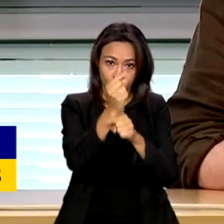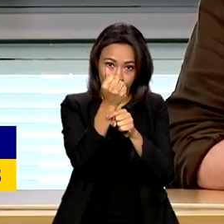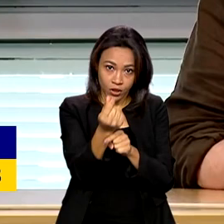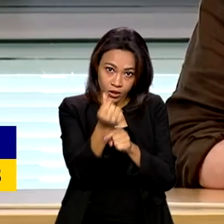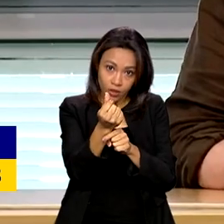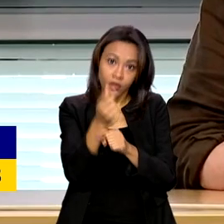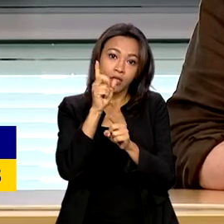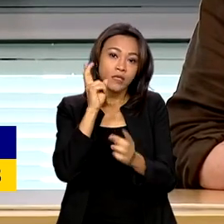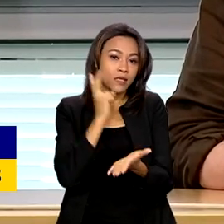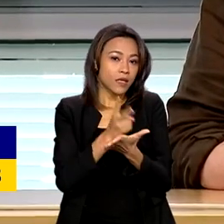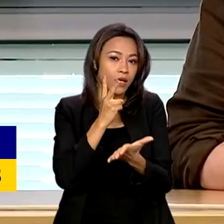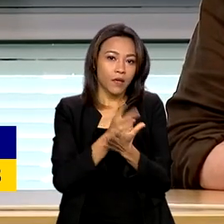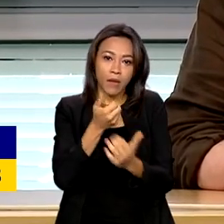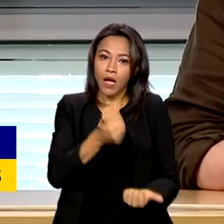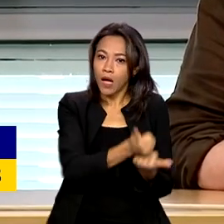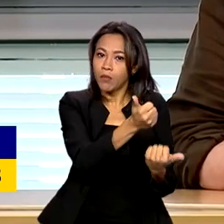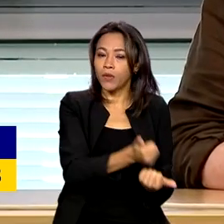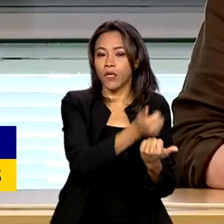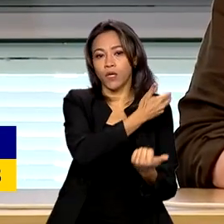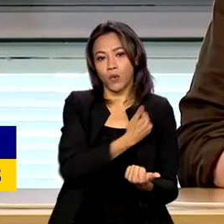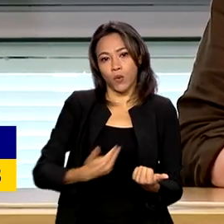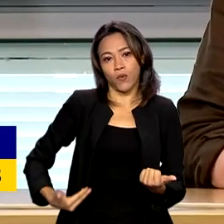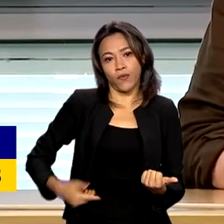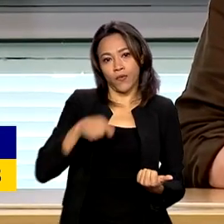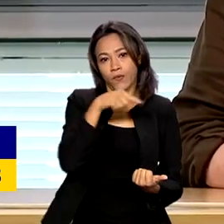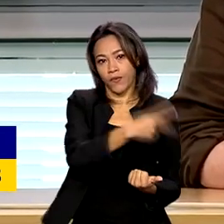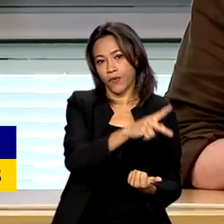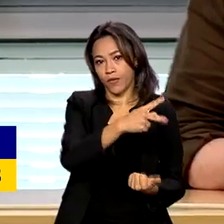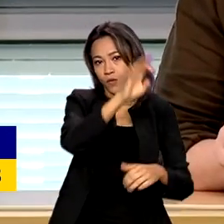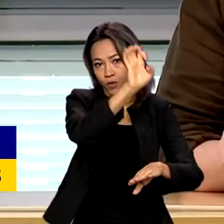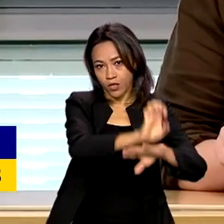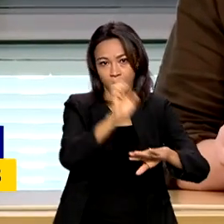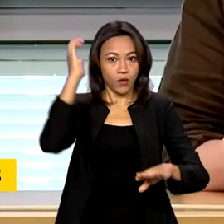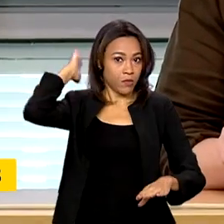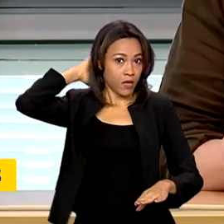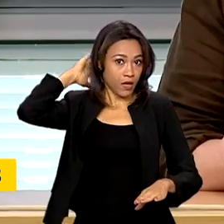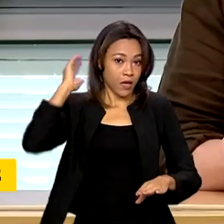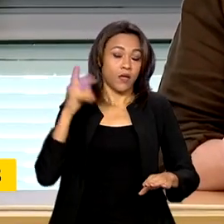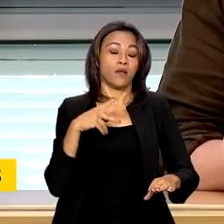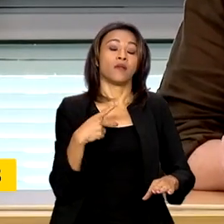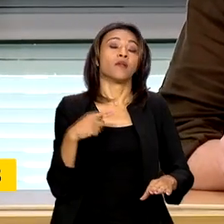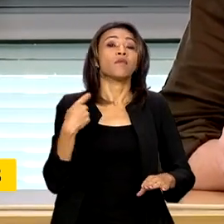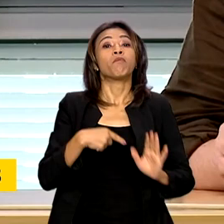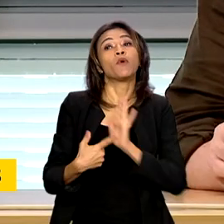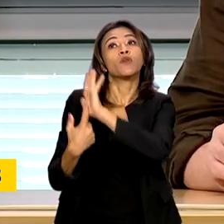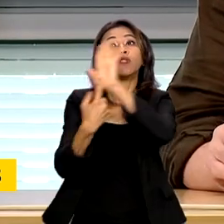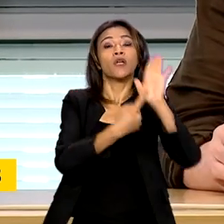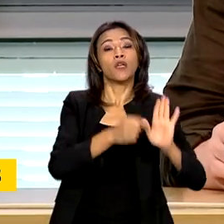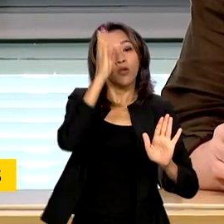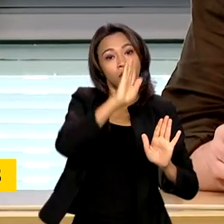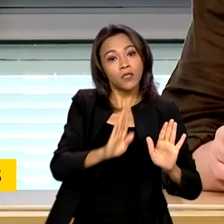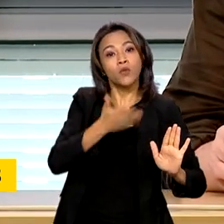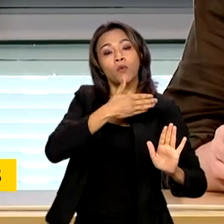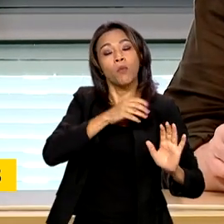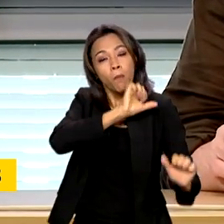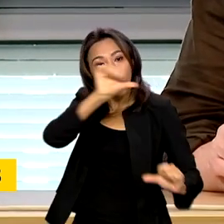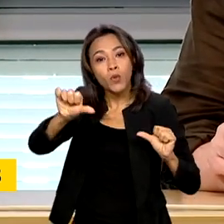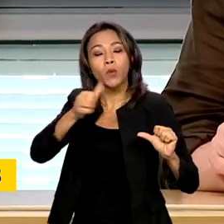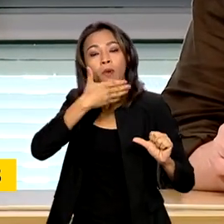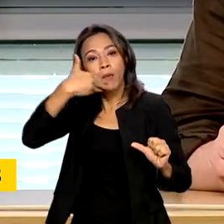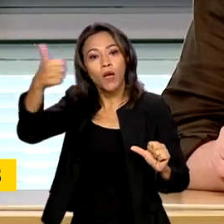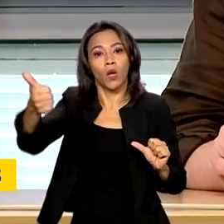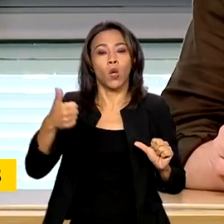todo o apoio ao governo do Pará nesse gigantesco esforço para que o Brasil mostre que mudou, mudou para melhor, mudou para enfrentar a crise